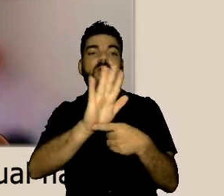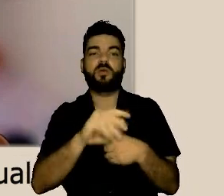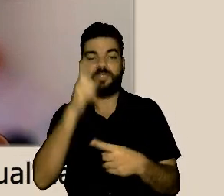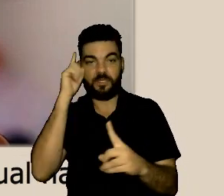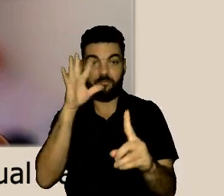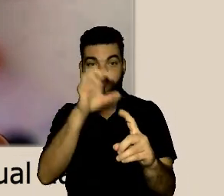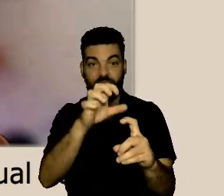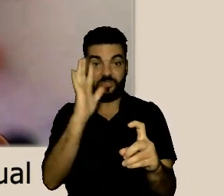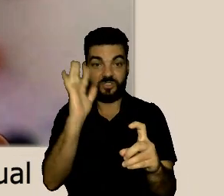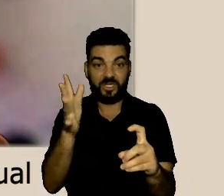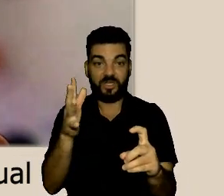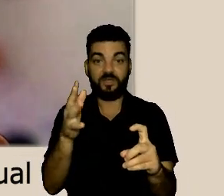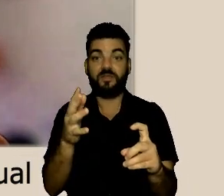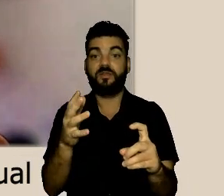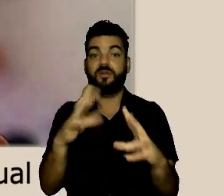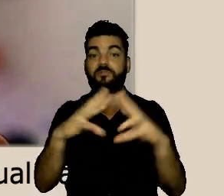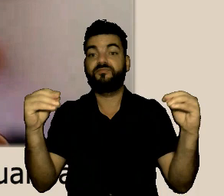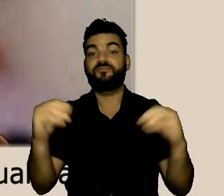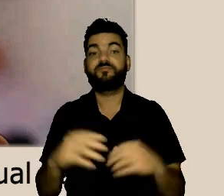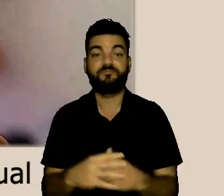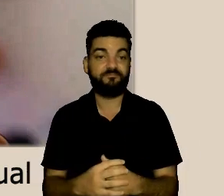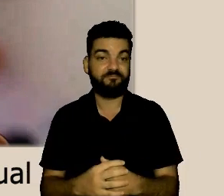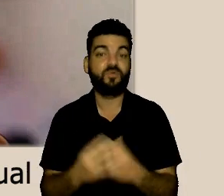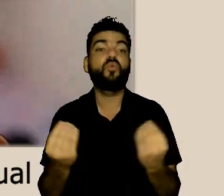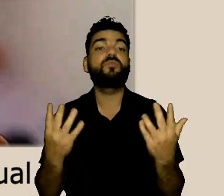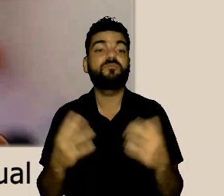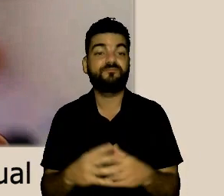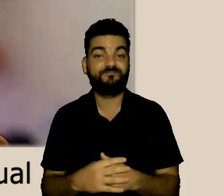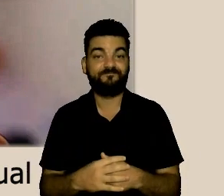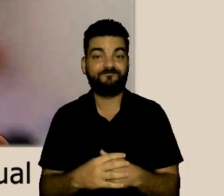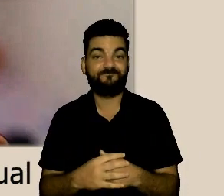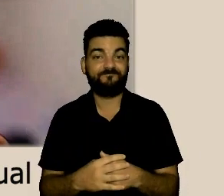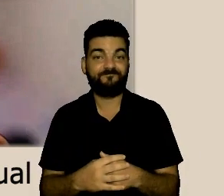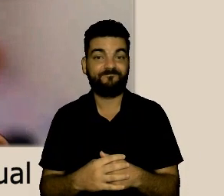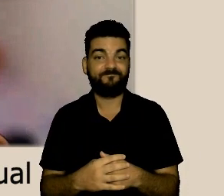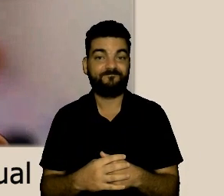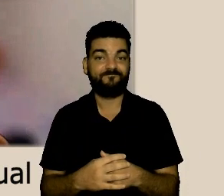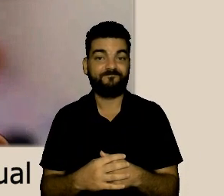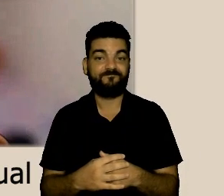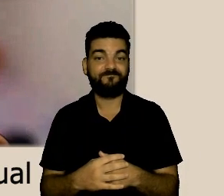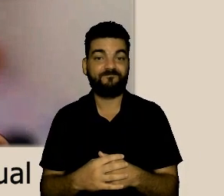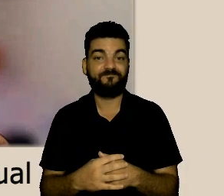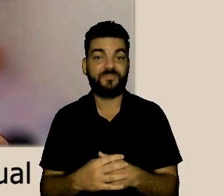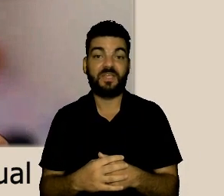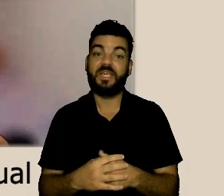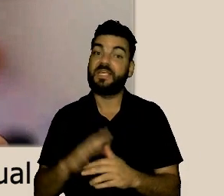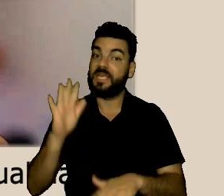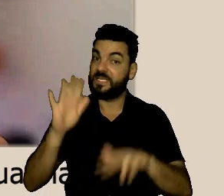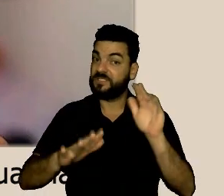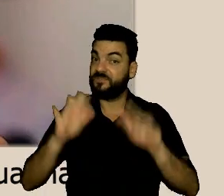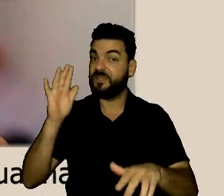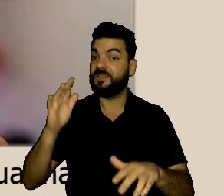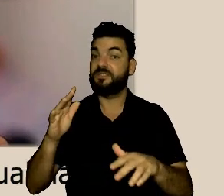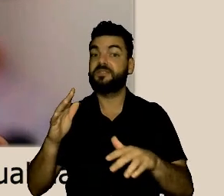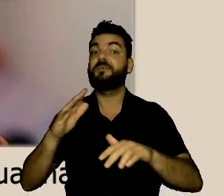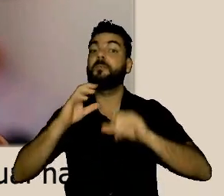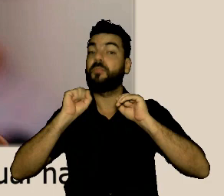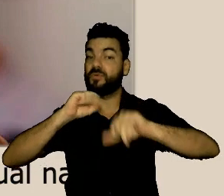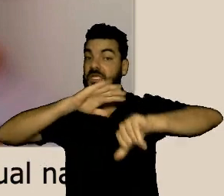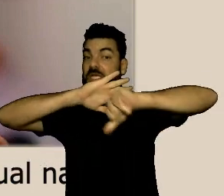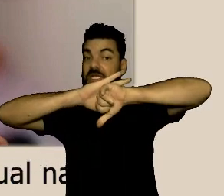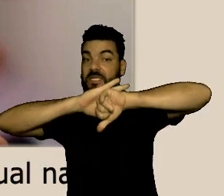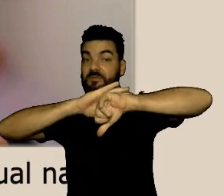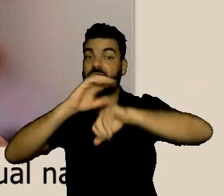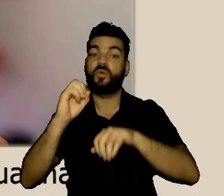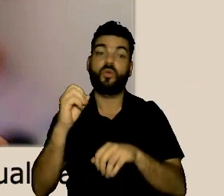de como trabalhar esses conflitos de assédio moral quando eles chegam eles bordejam a questão de